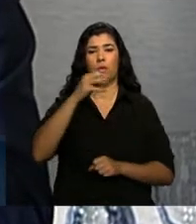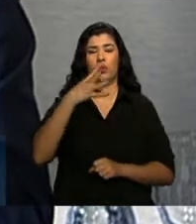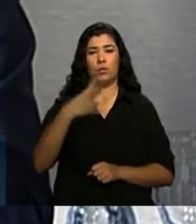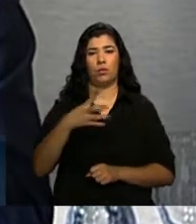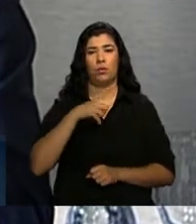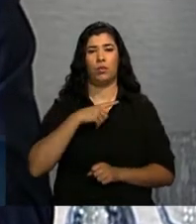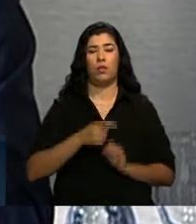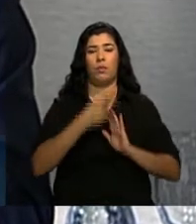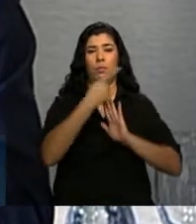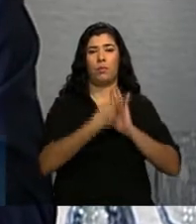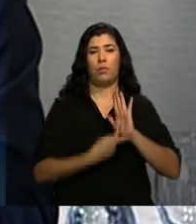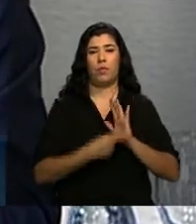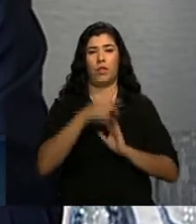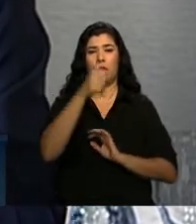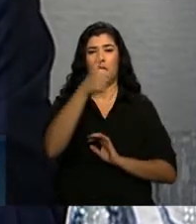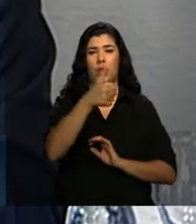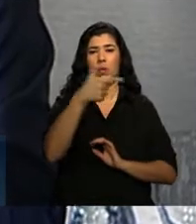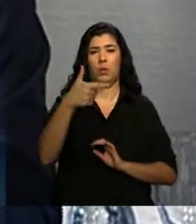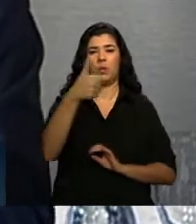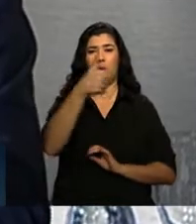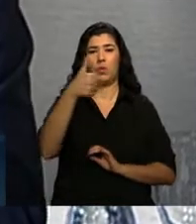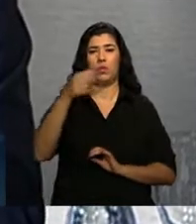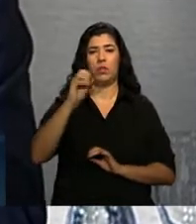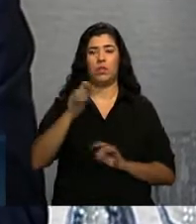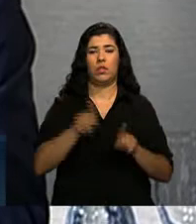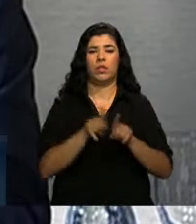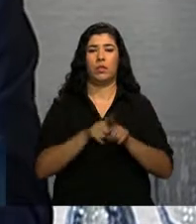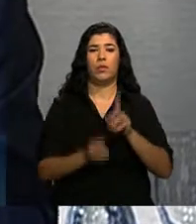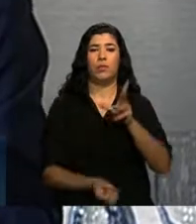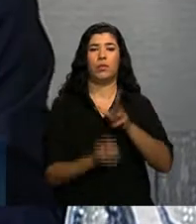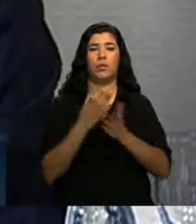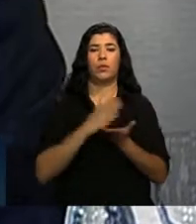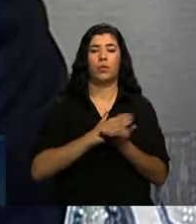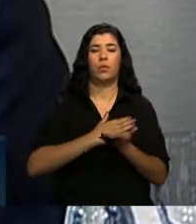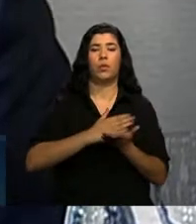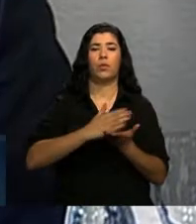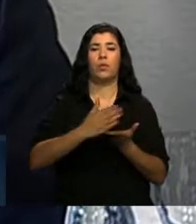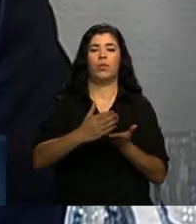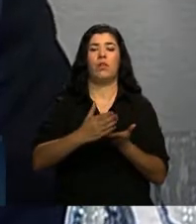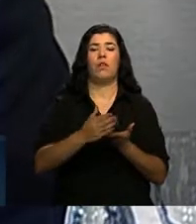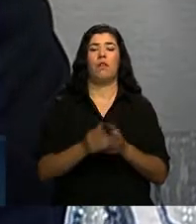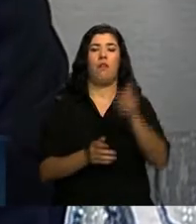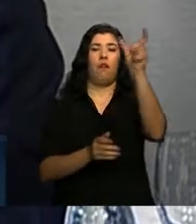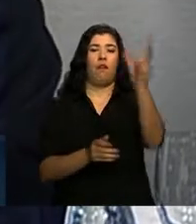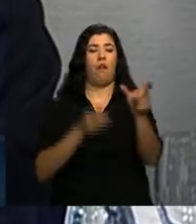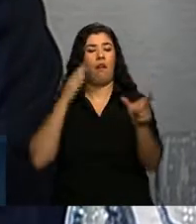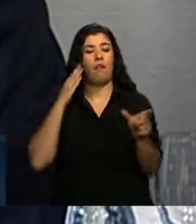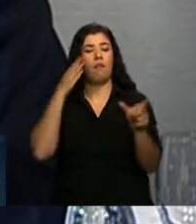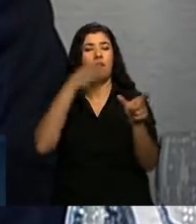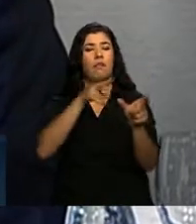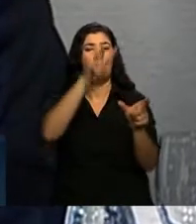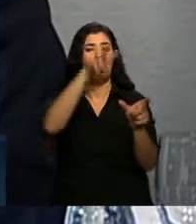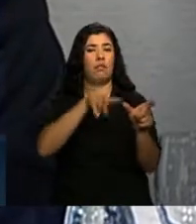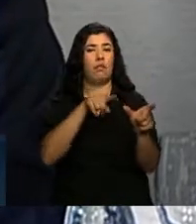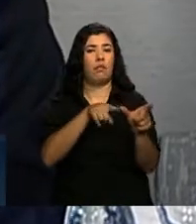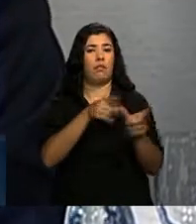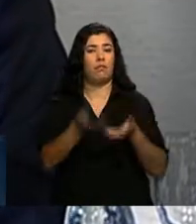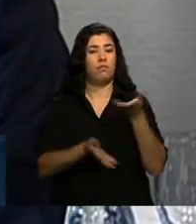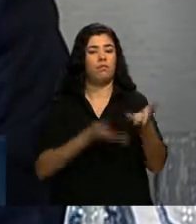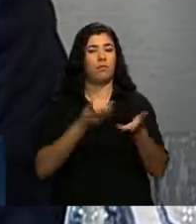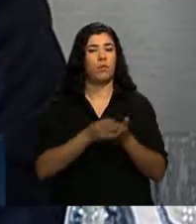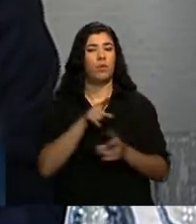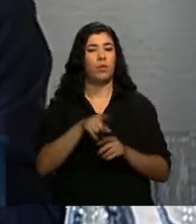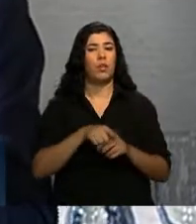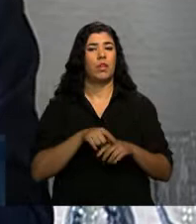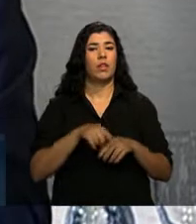introduzia o Programa Nacional de Atenção Integral aos pacientes portadores de hemoglobinopatias, de doenças